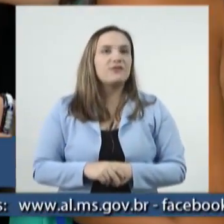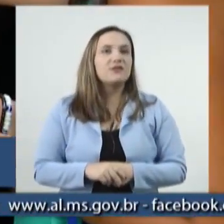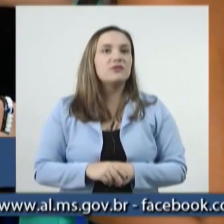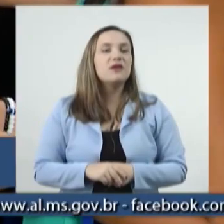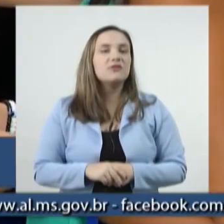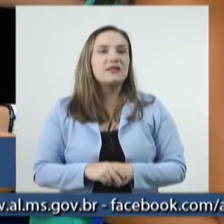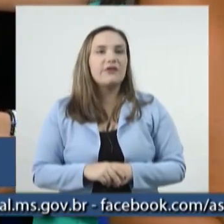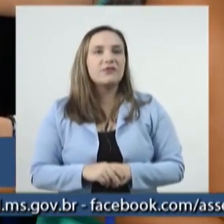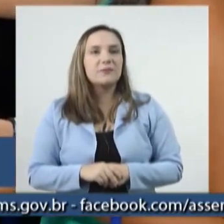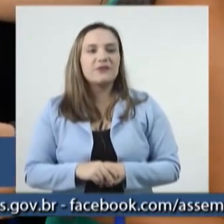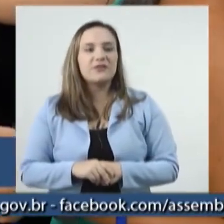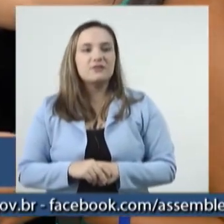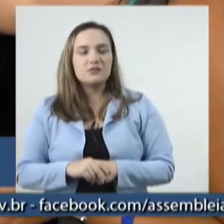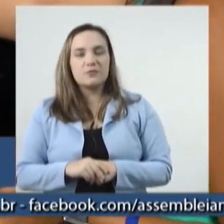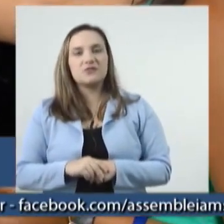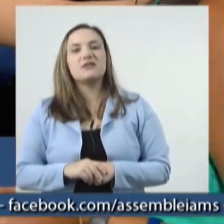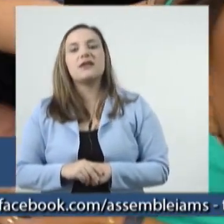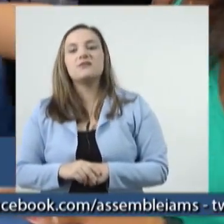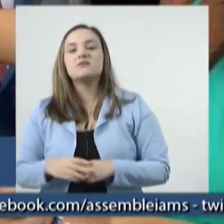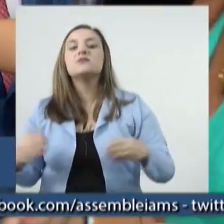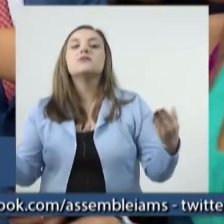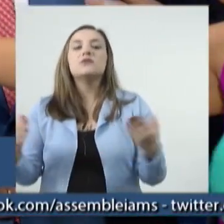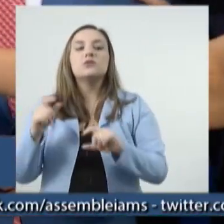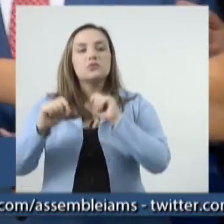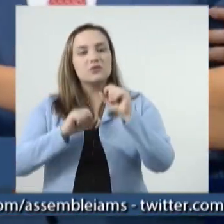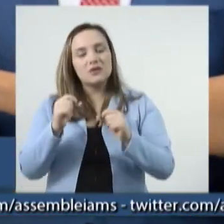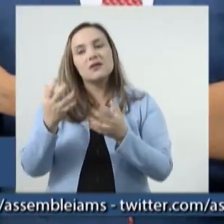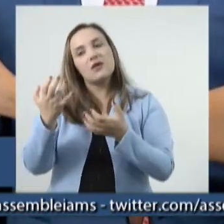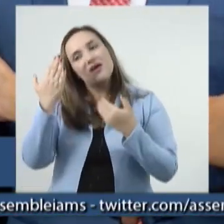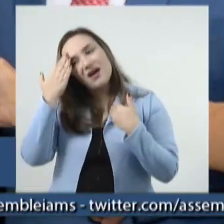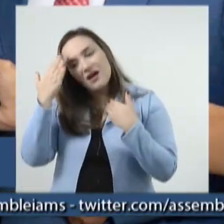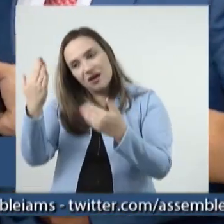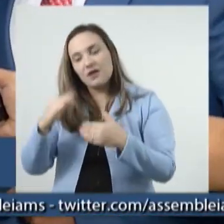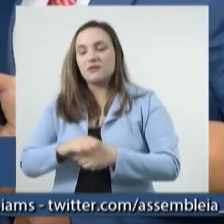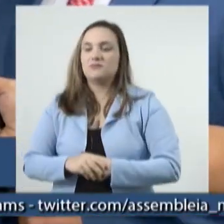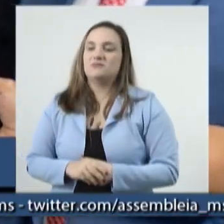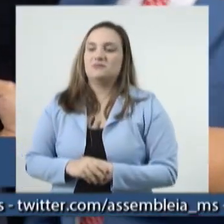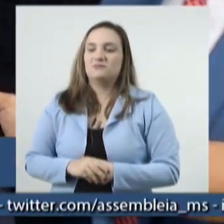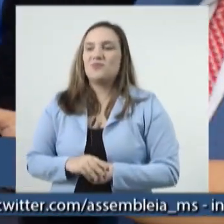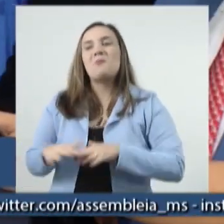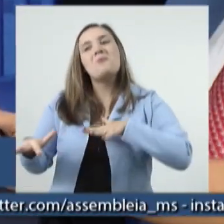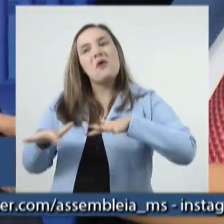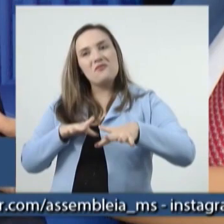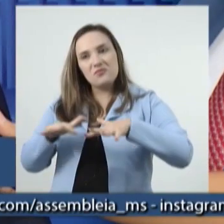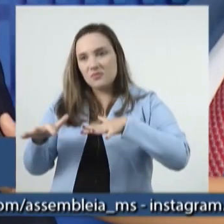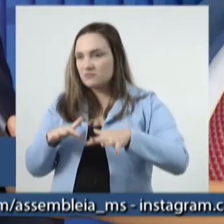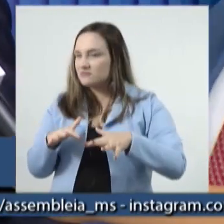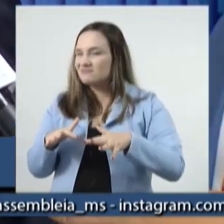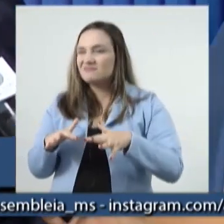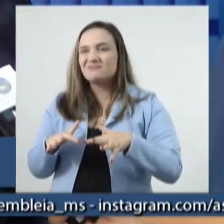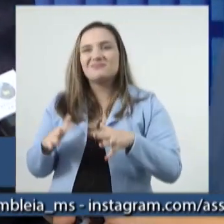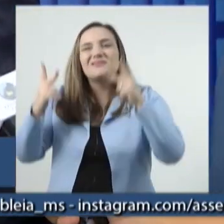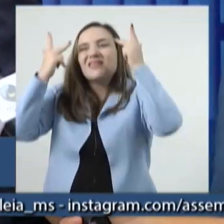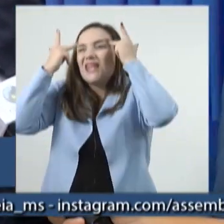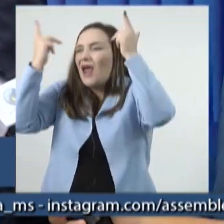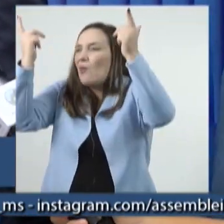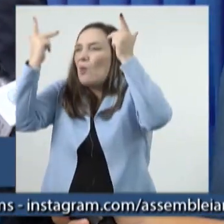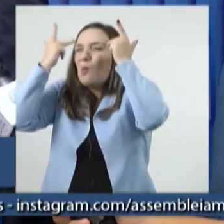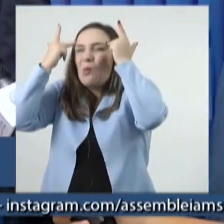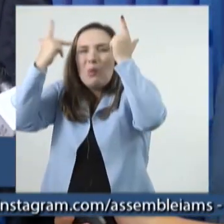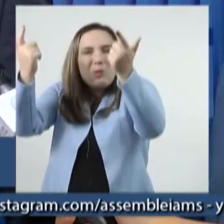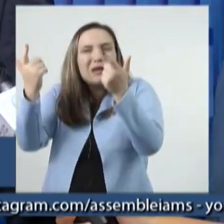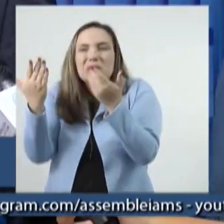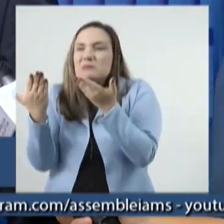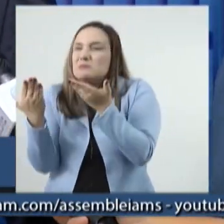Primeiro, dizer a vocês e agradecer pelo movimento absolutamente pacífico,